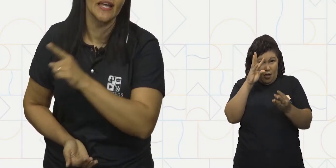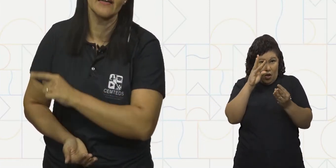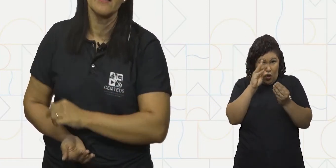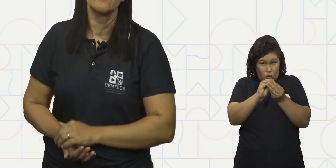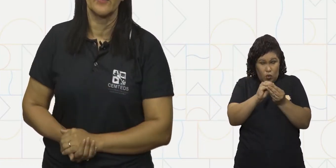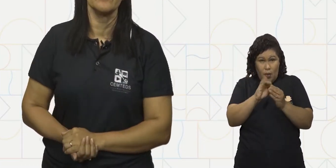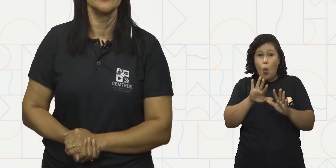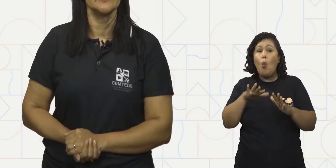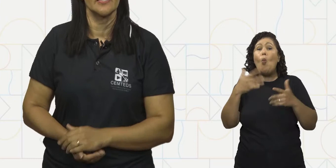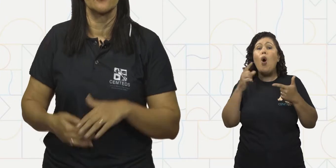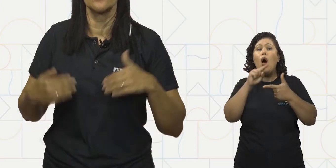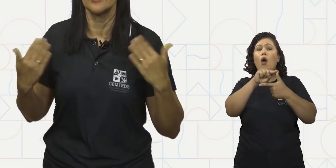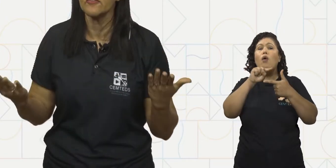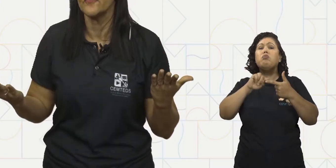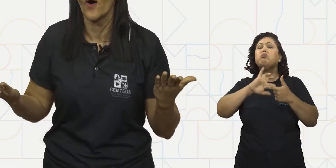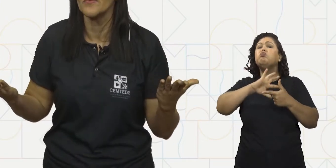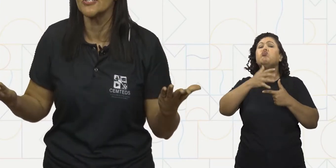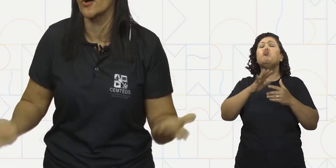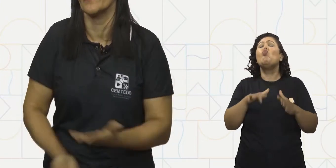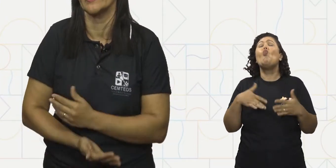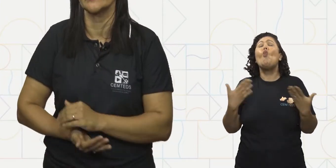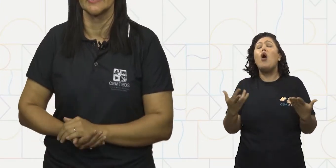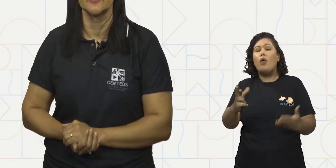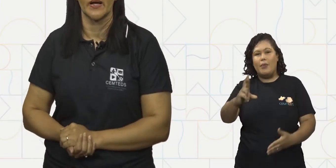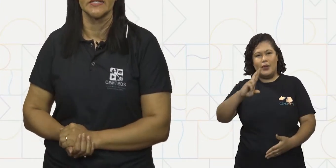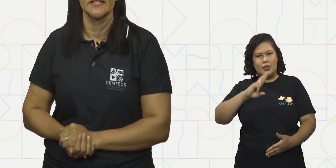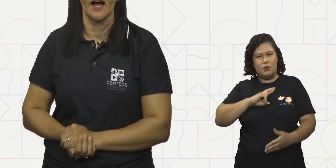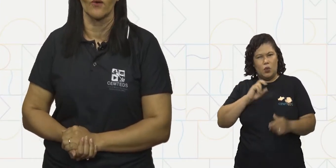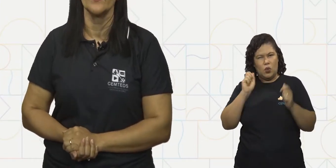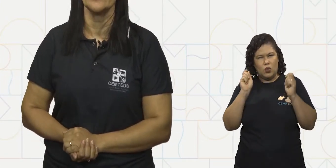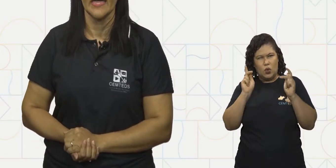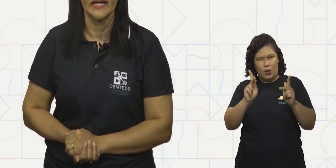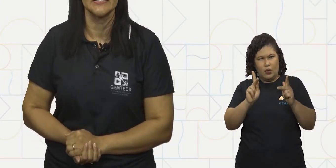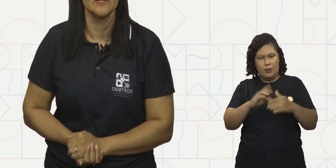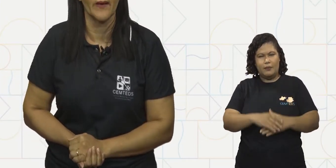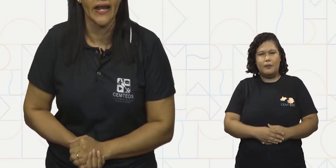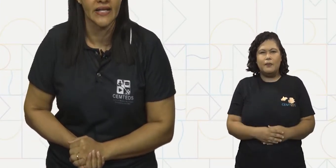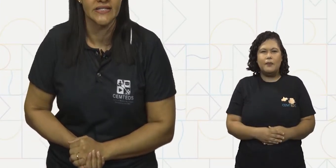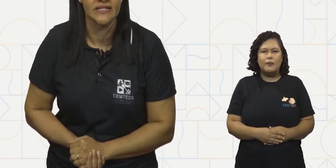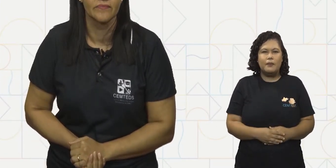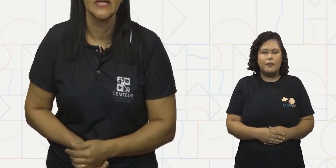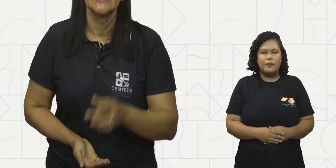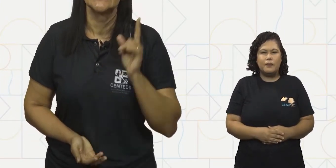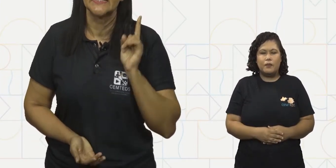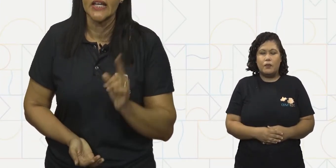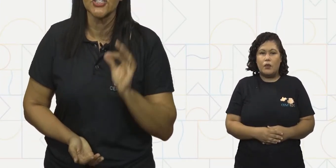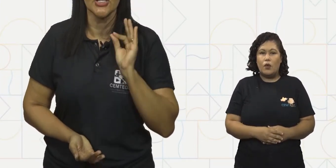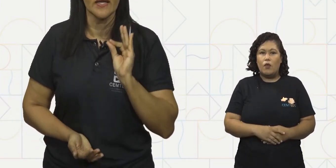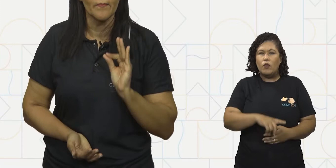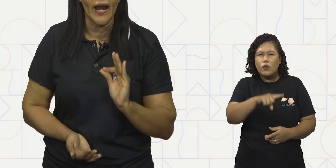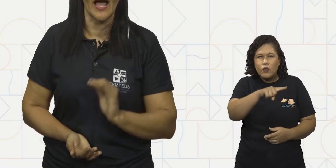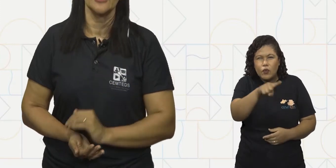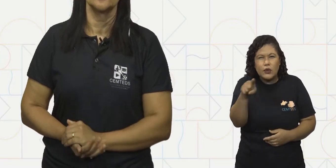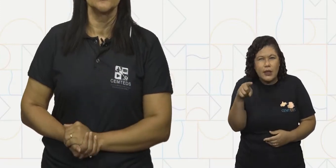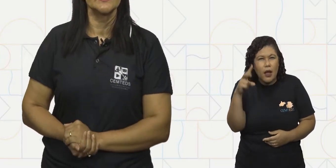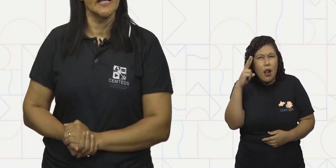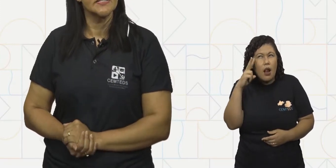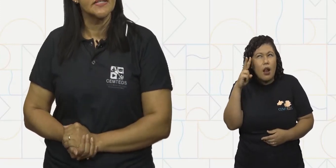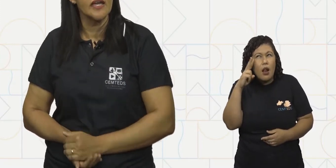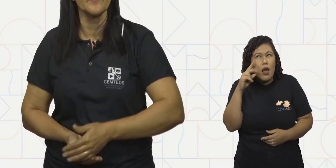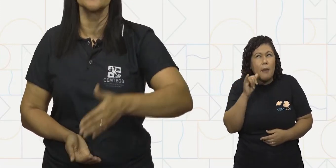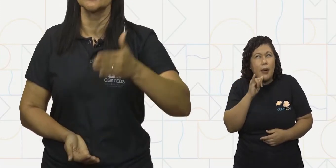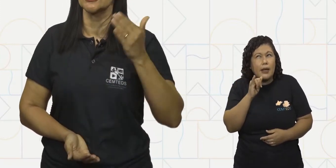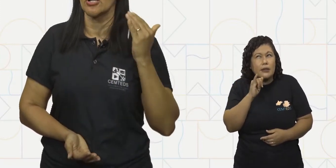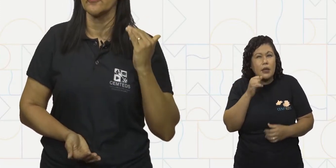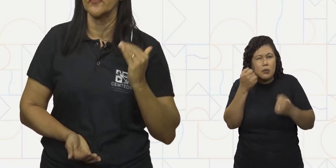você vai me dizer com que forma geométrica espacial ele se parece. Tente lembrar dos